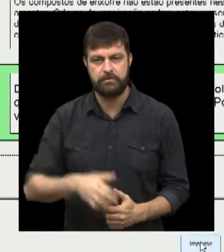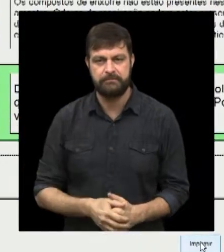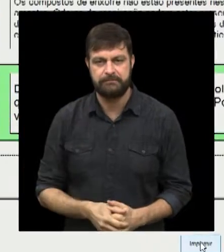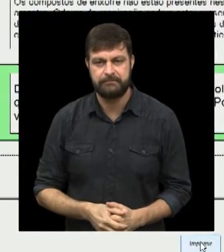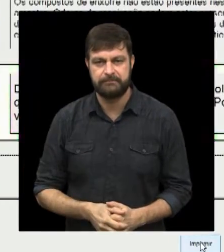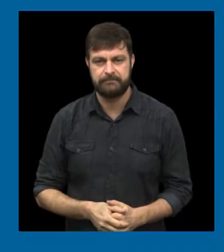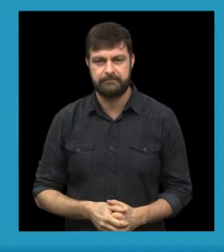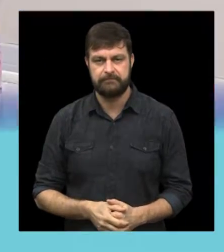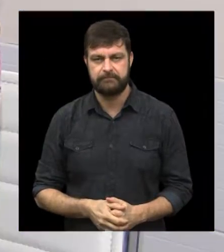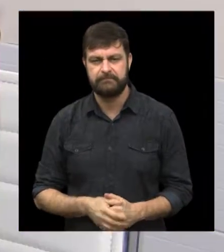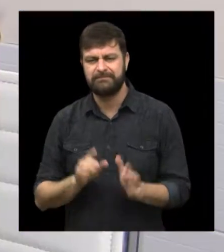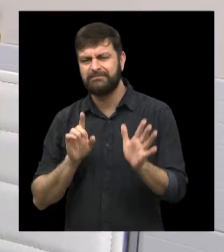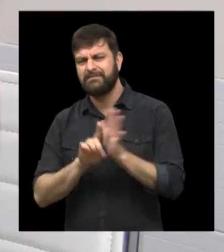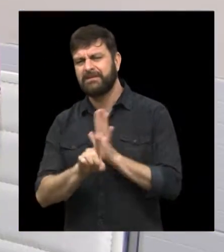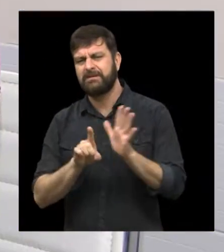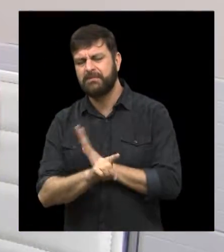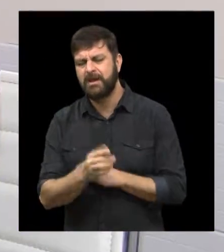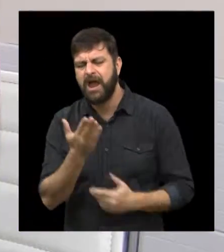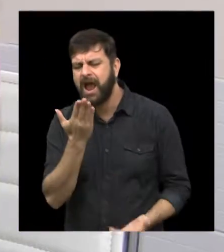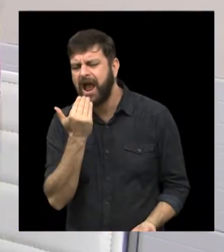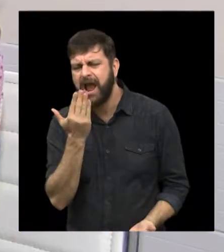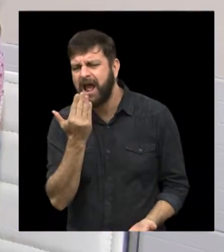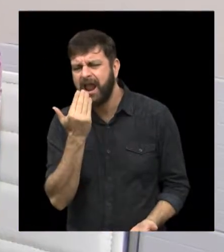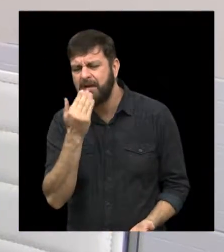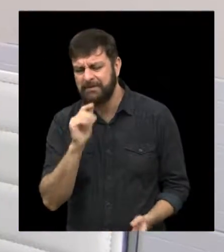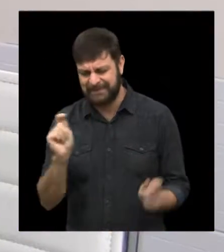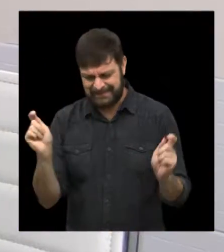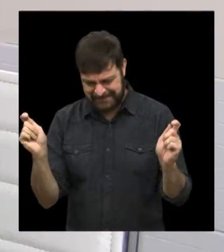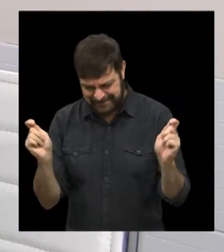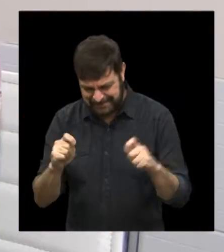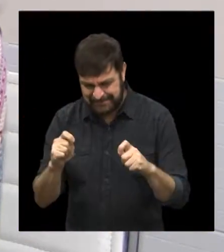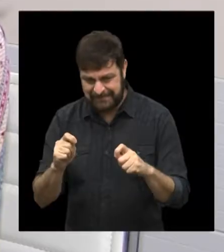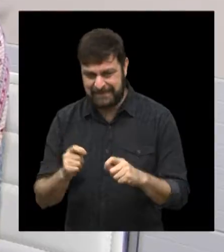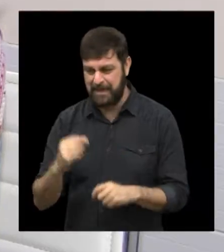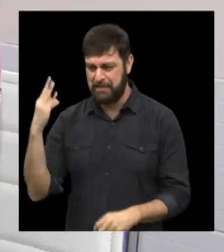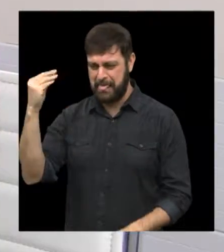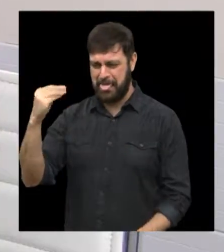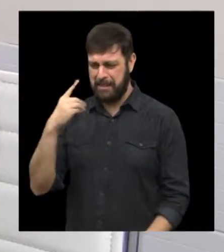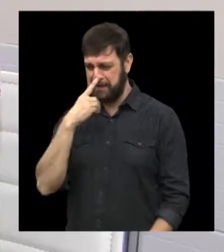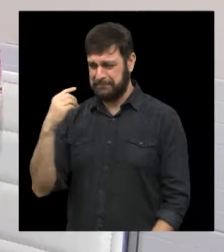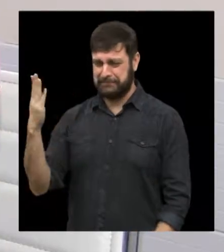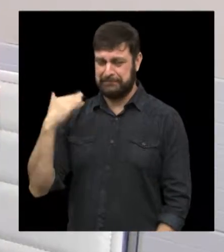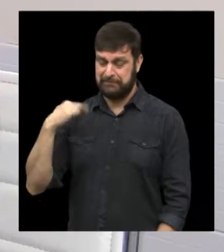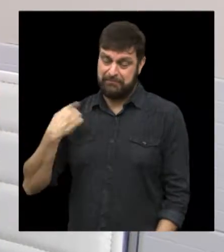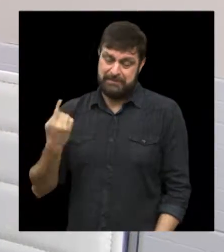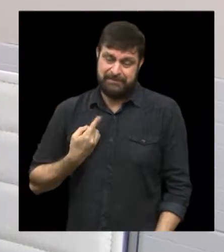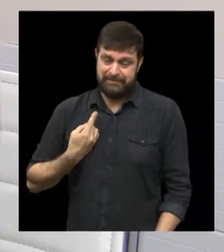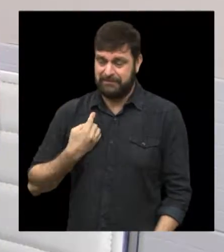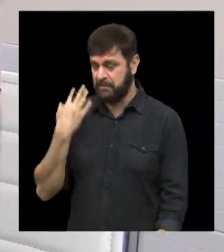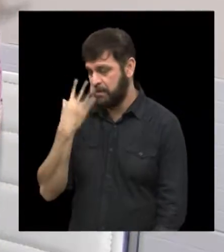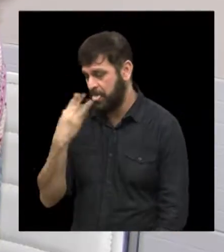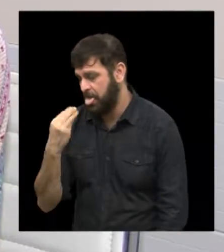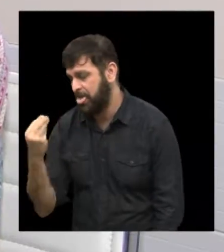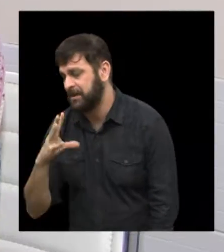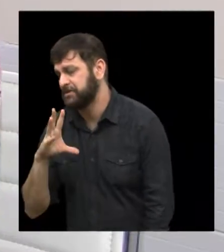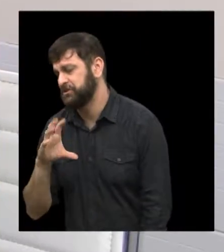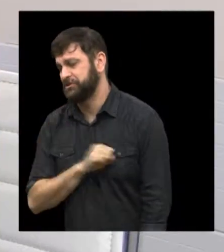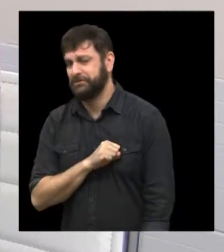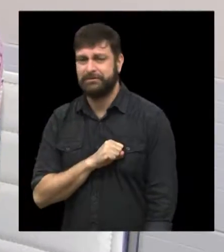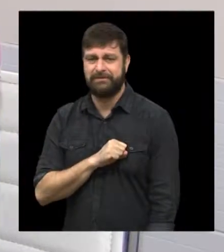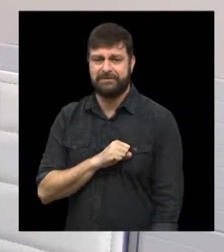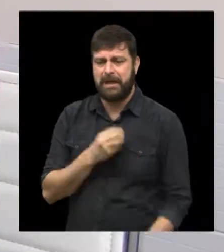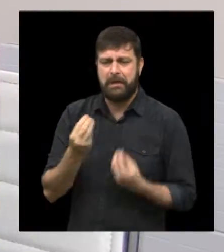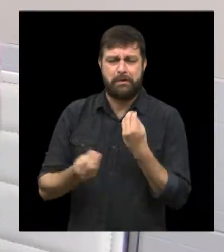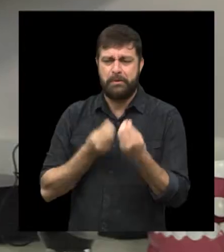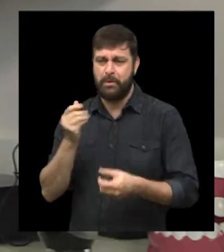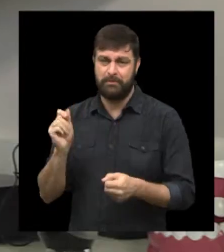tratamento dele. E os alimentos que podem causar mau hálito e a gente gosta daquele alimento, não vai parar de